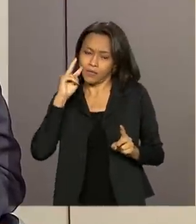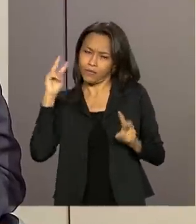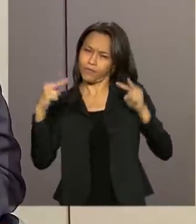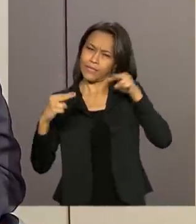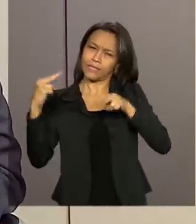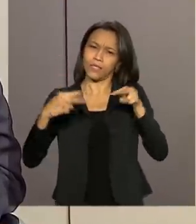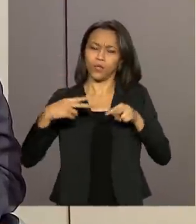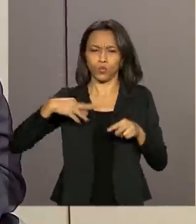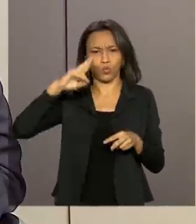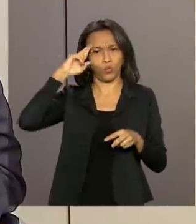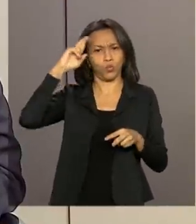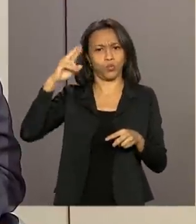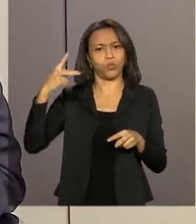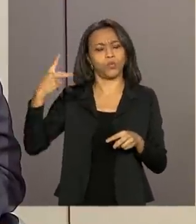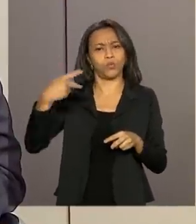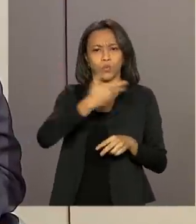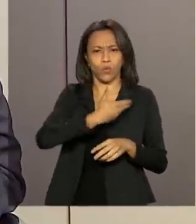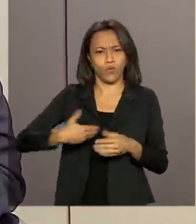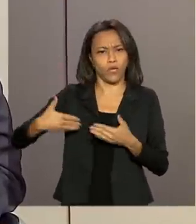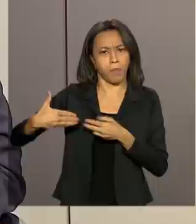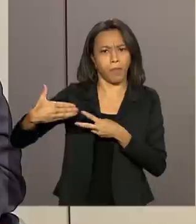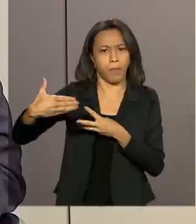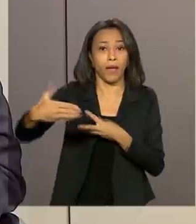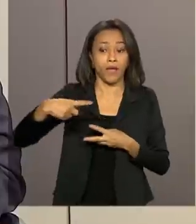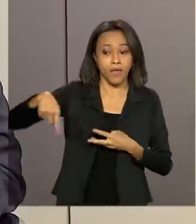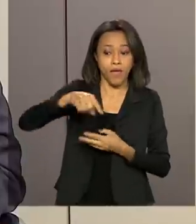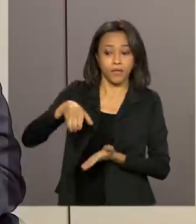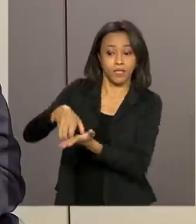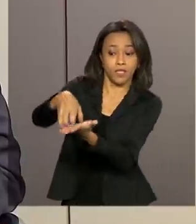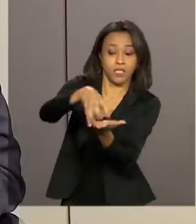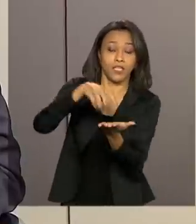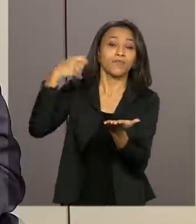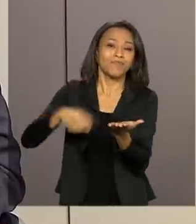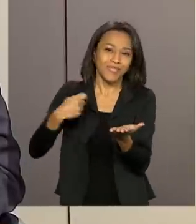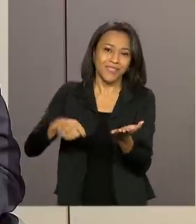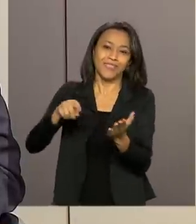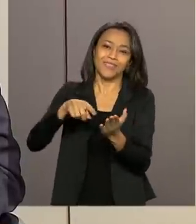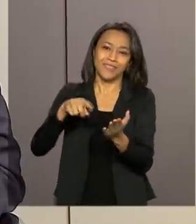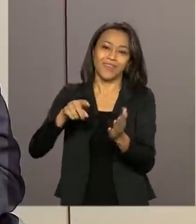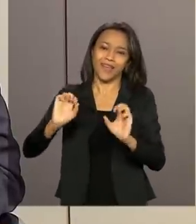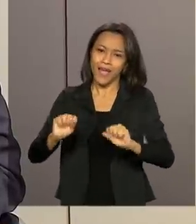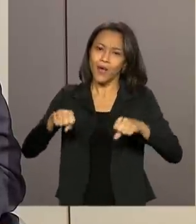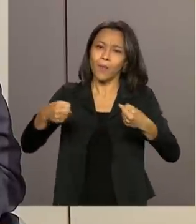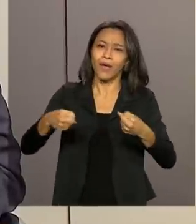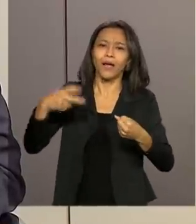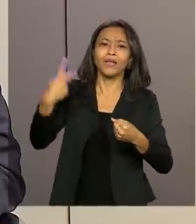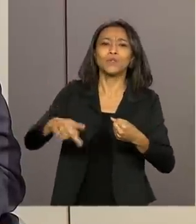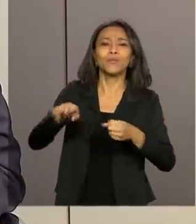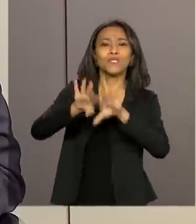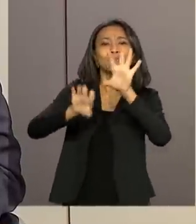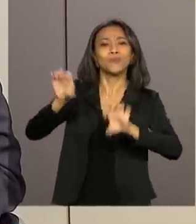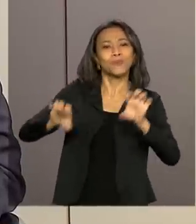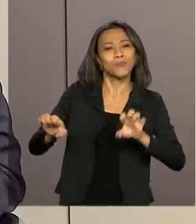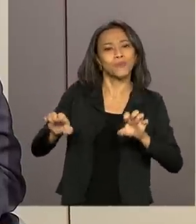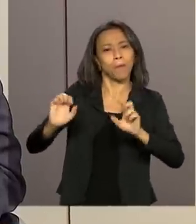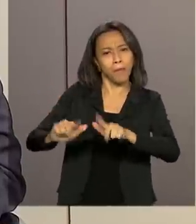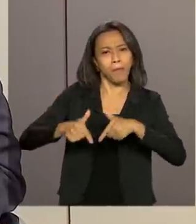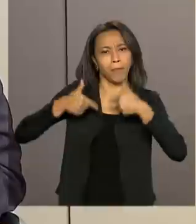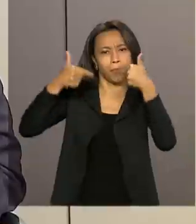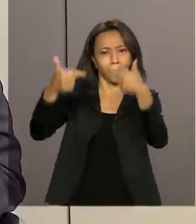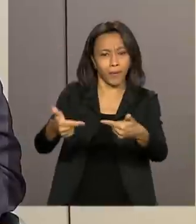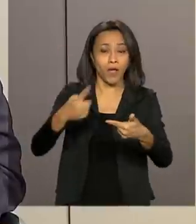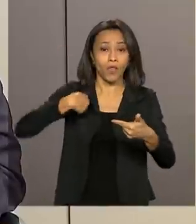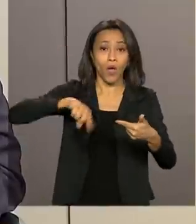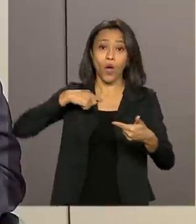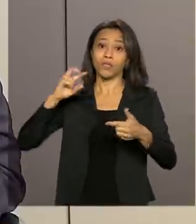brasileiro, é que as nossas agências ambientais têm que passar por um processo de recuperação da capacidade operacional. Nós